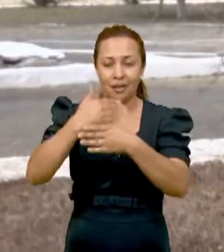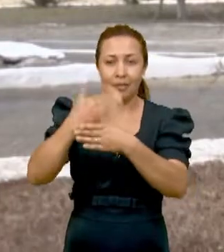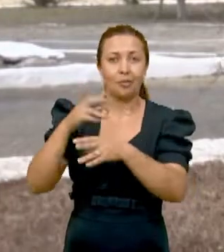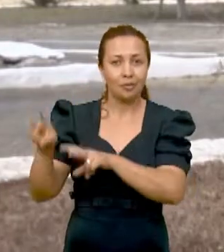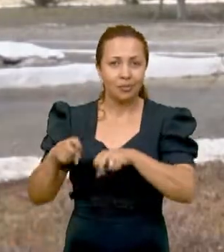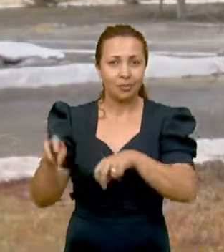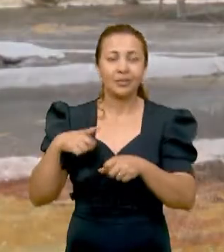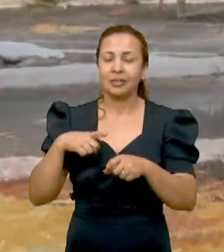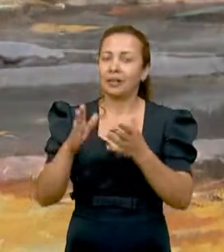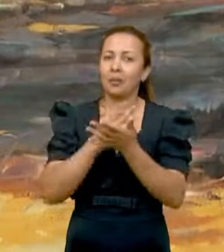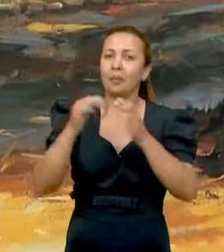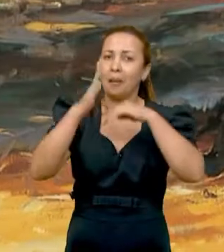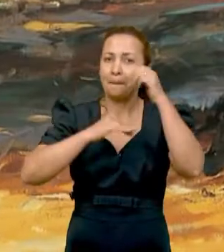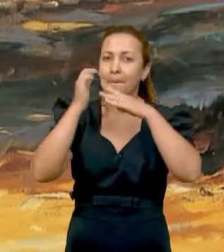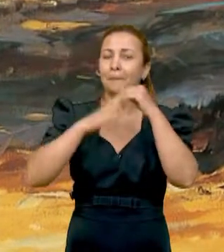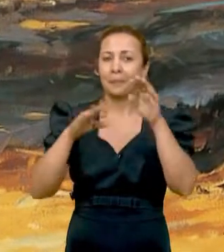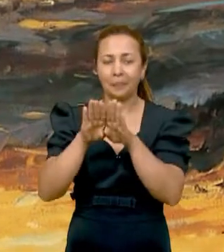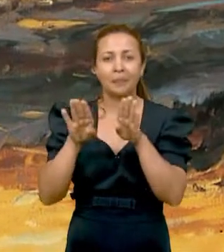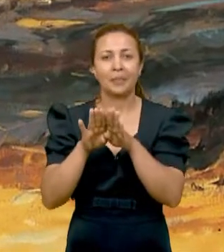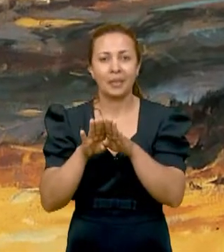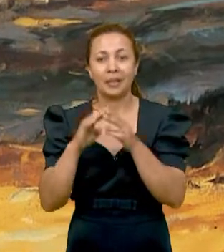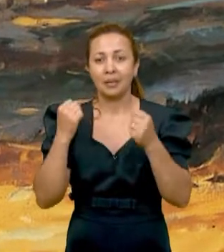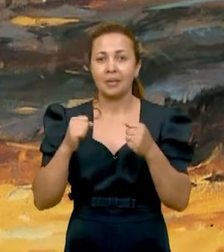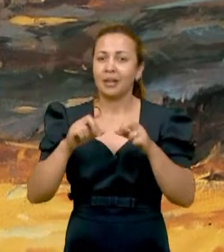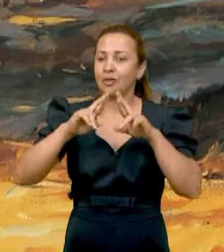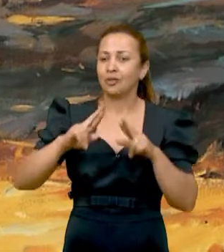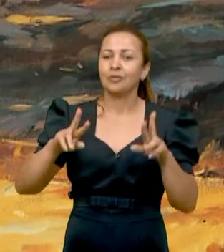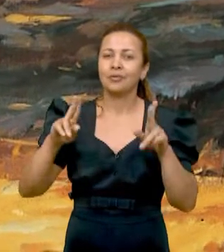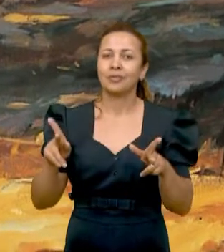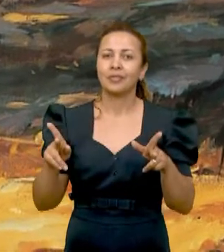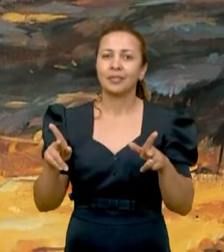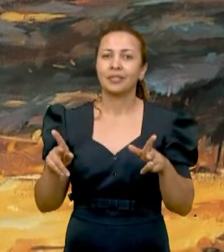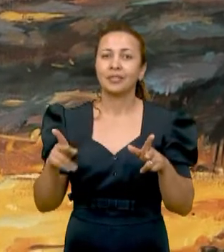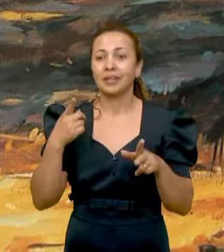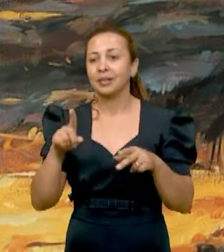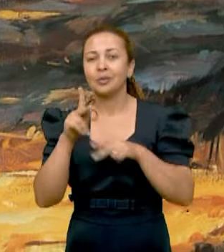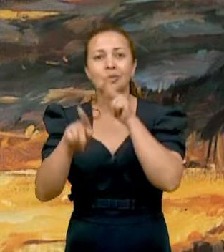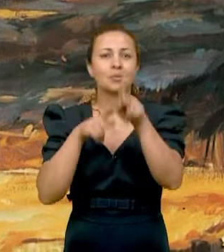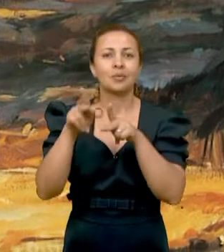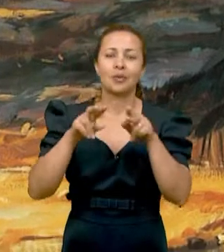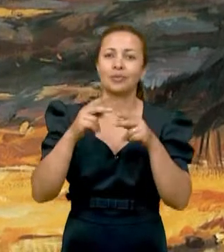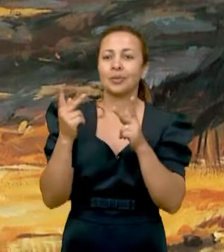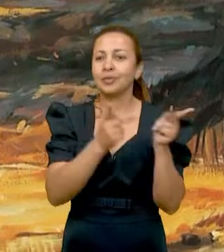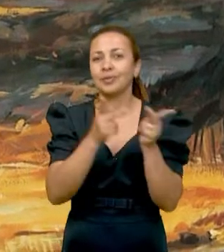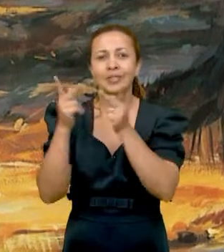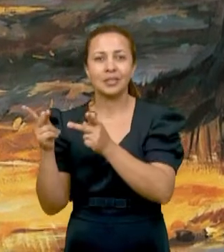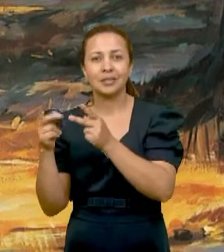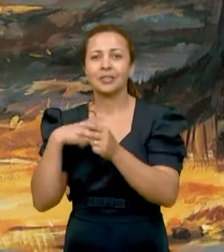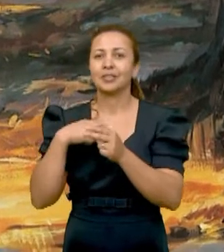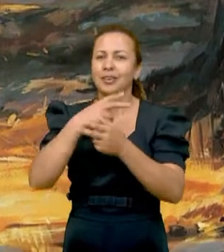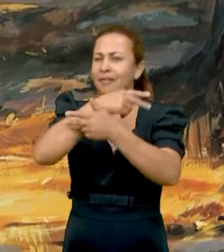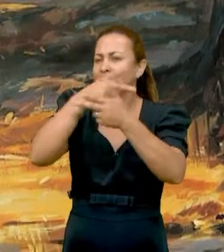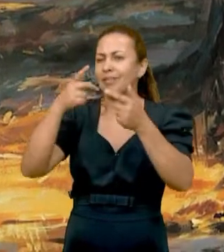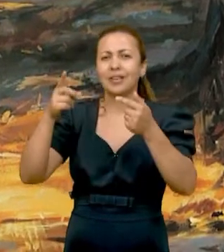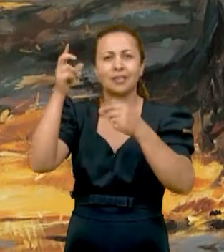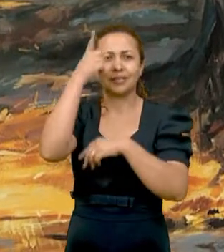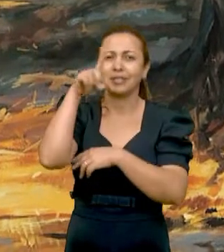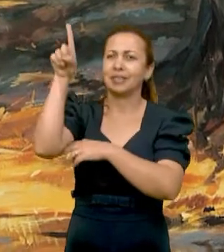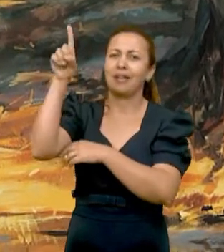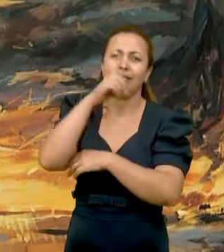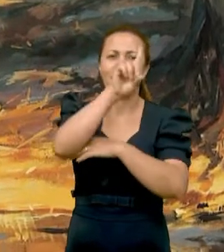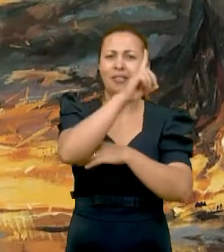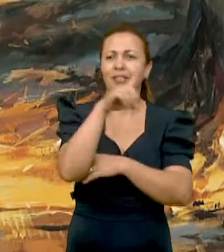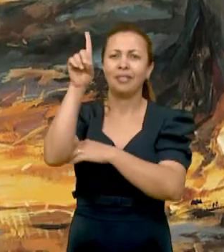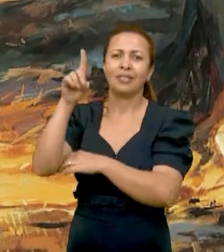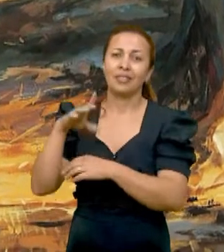politeístas. Então, a religião monoteísta, defendida por Moisés, ela tinha que ser praticada entre os